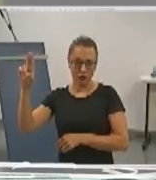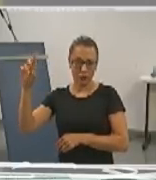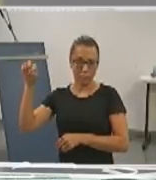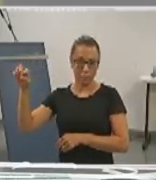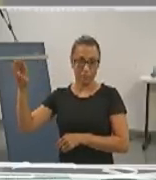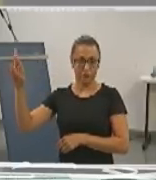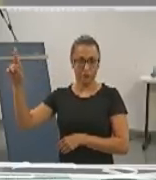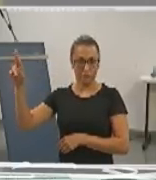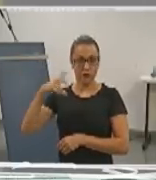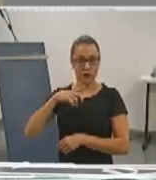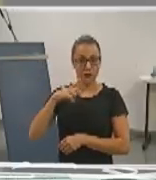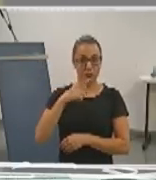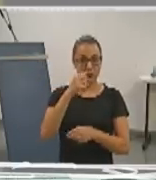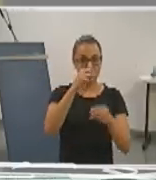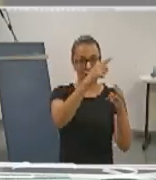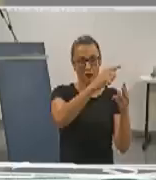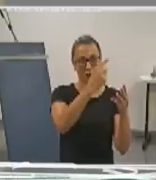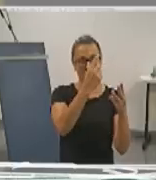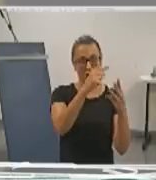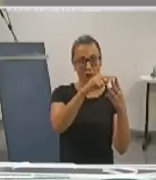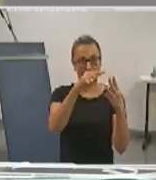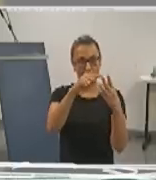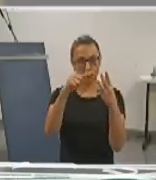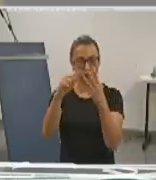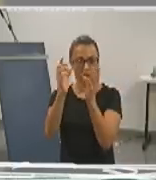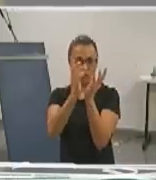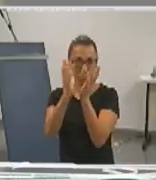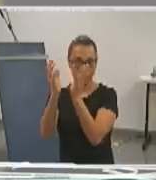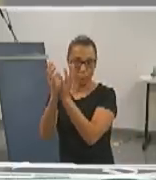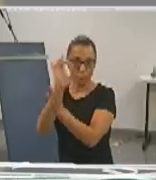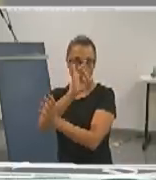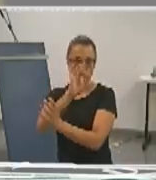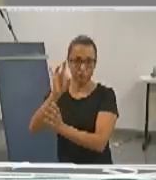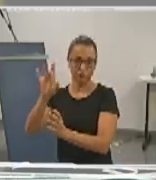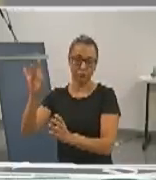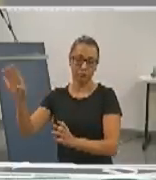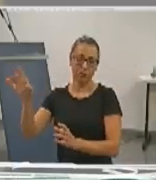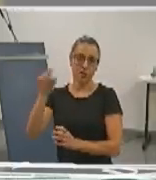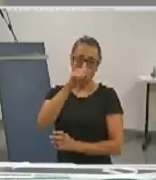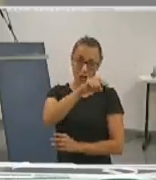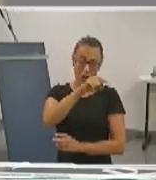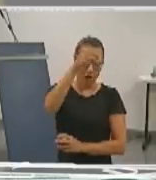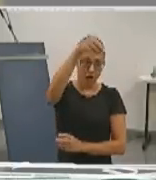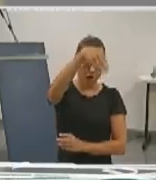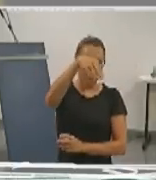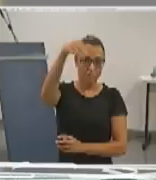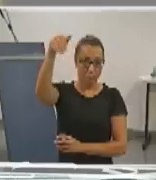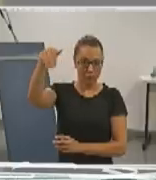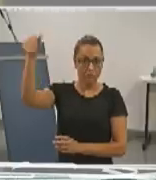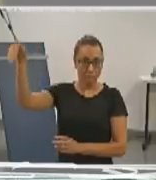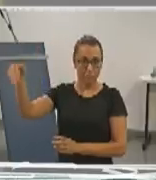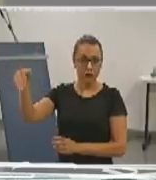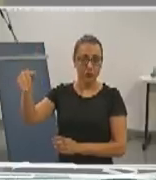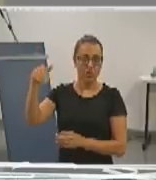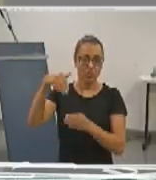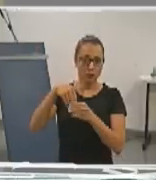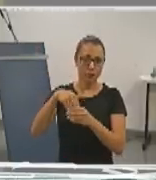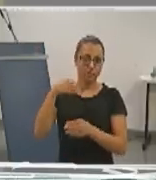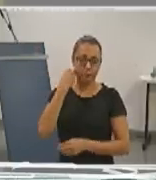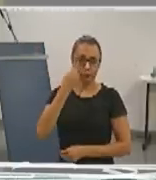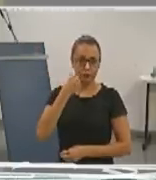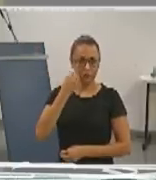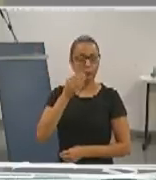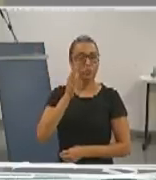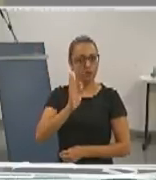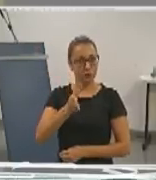urnas específicas, uma para cada categoria, e, nestas urnas, vocês poderão depositar um voto de teste. Nós fizemos lá